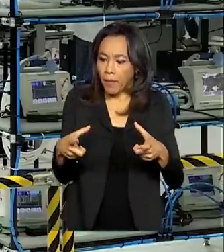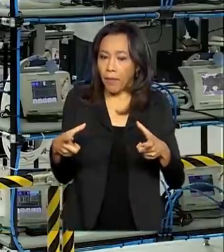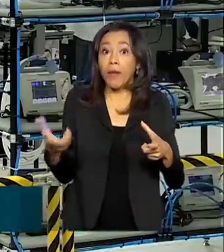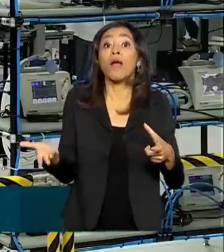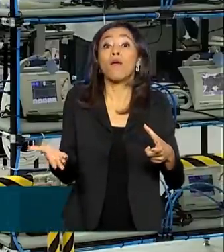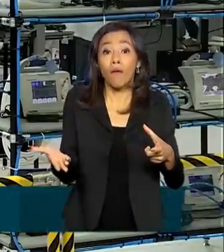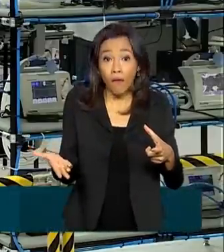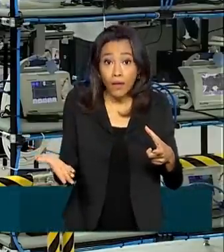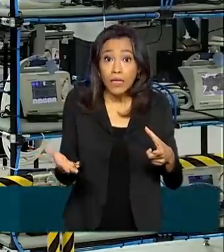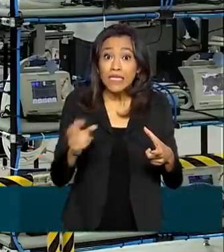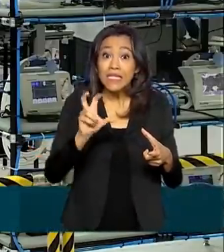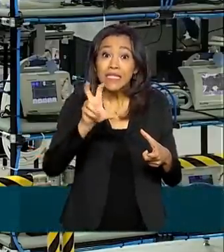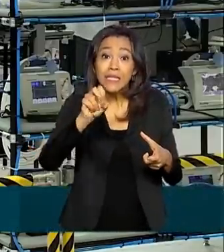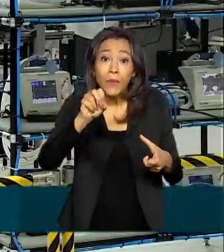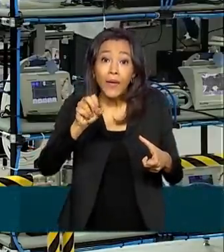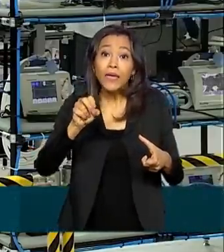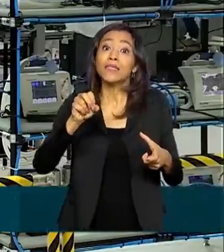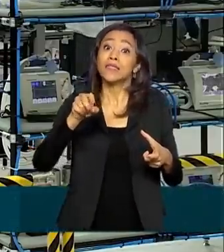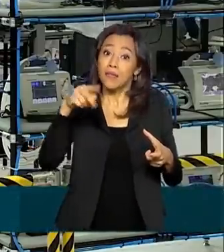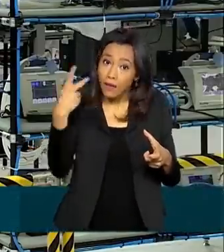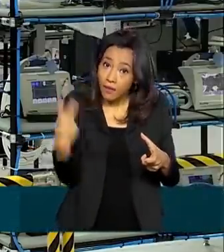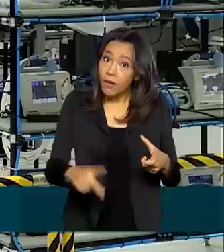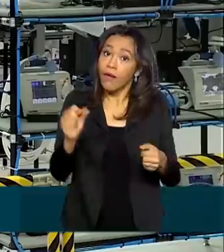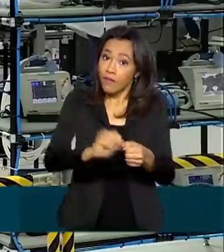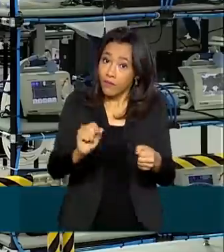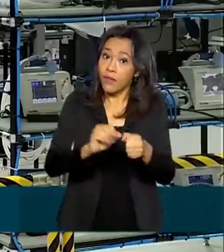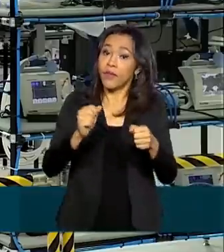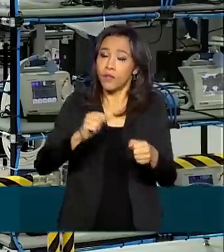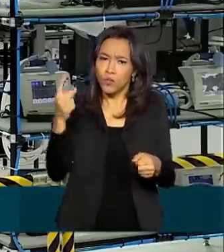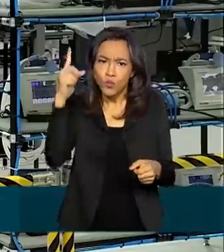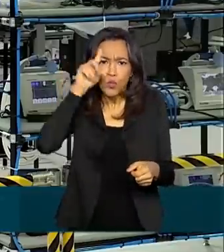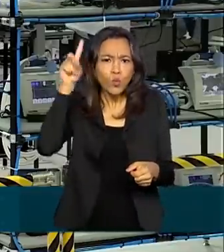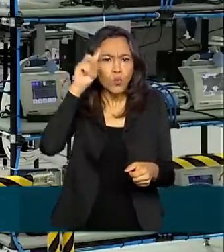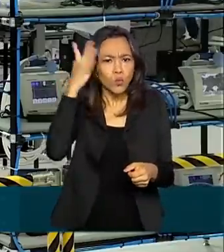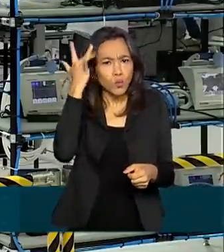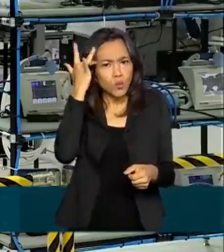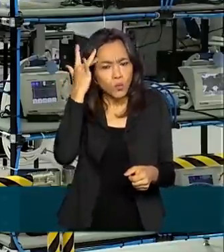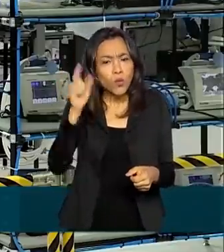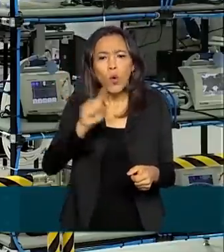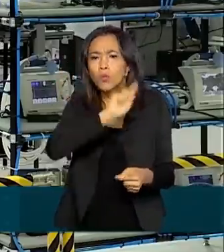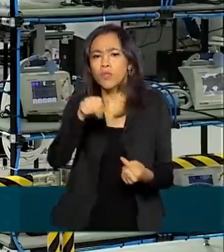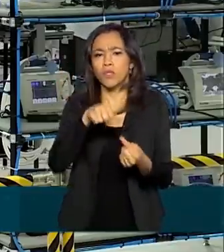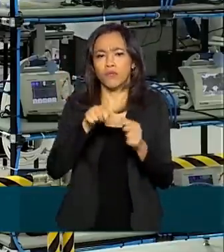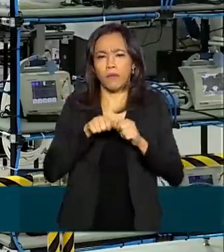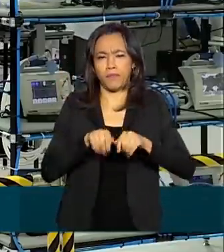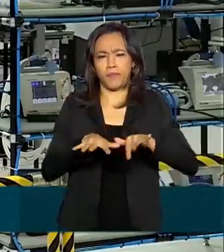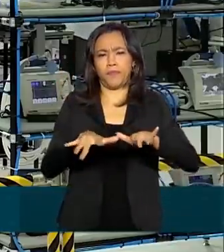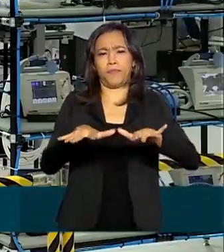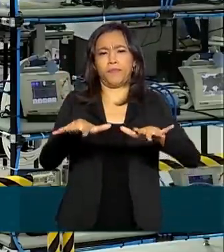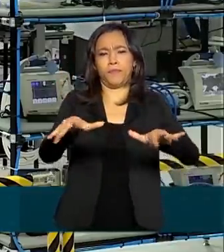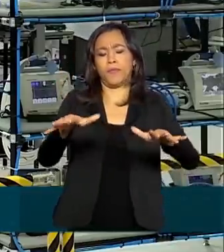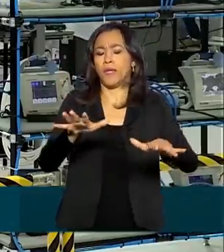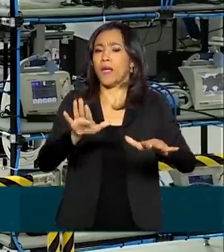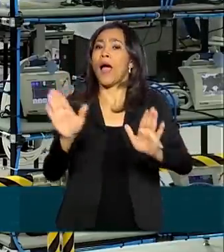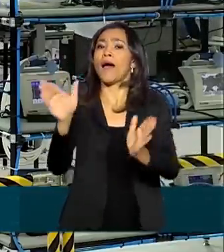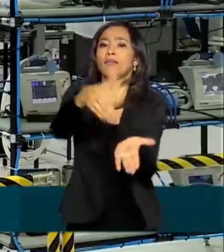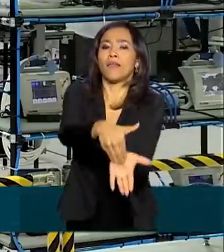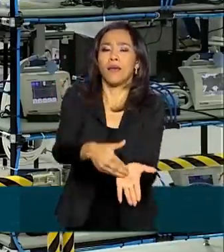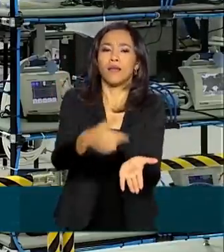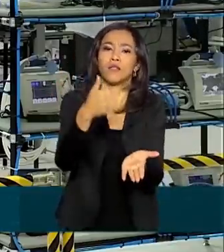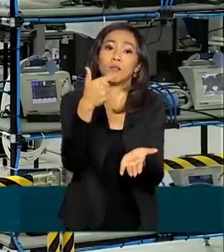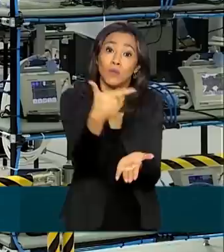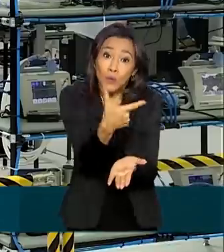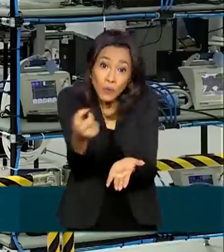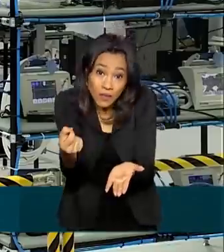cerca de 50 ventiladores são produzidos diariamente. E a meta é expandir a fabricação e chegar a 200